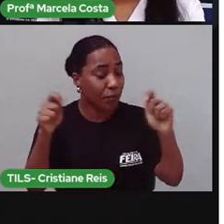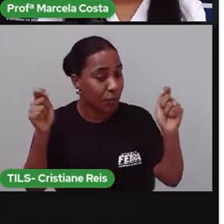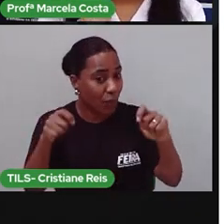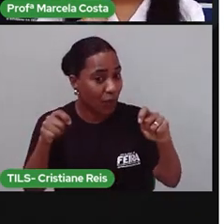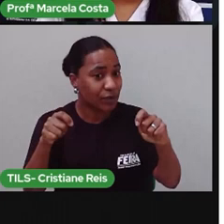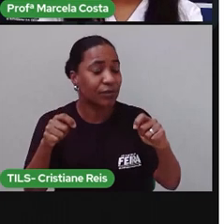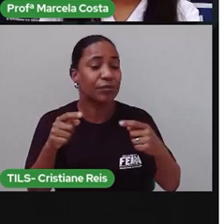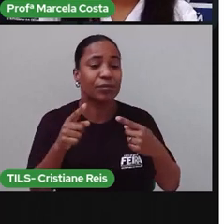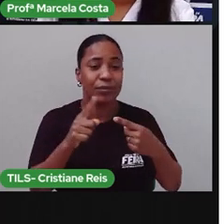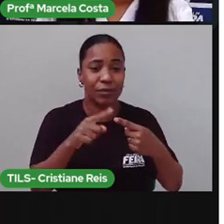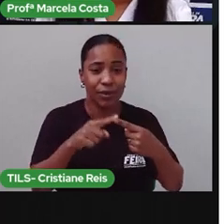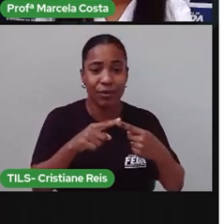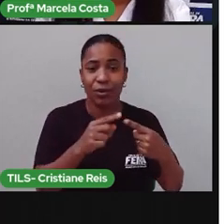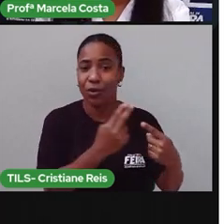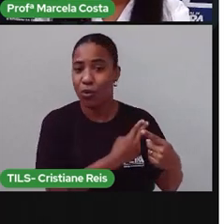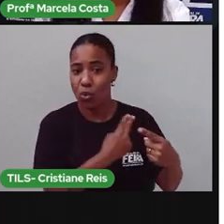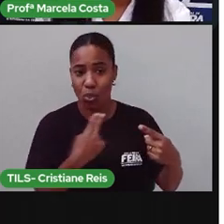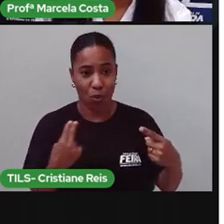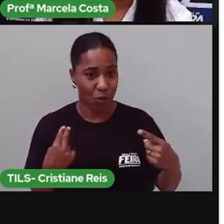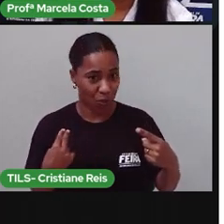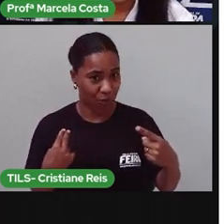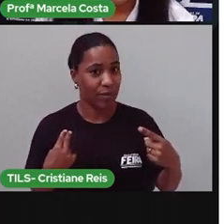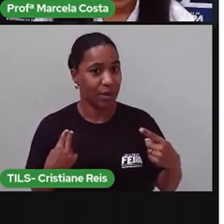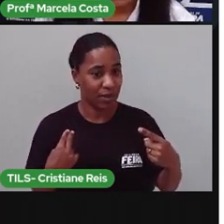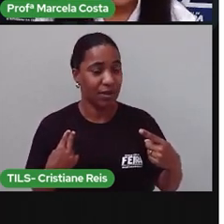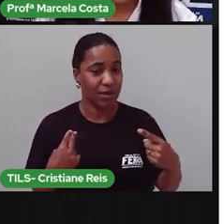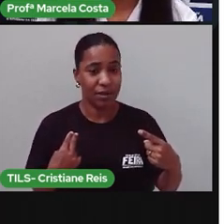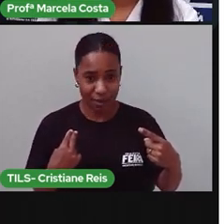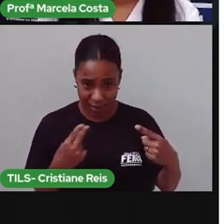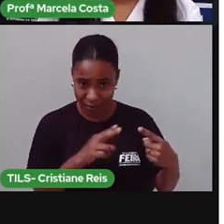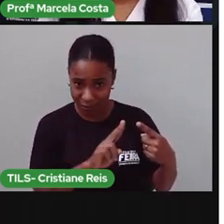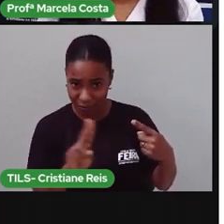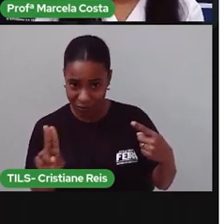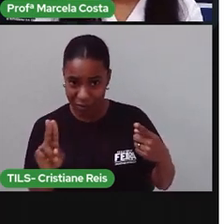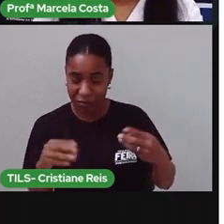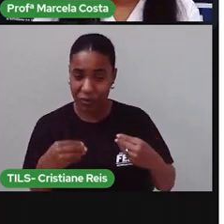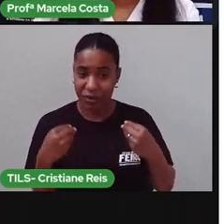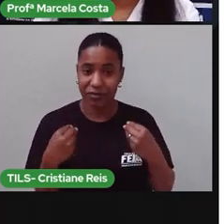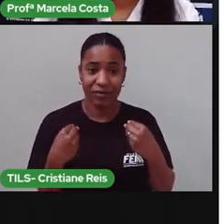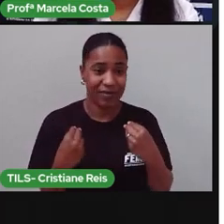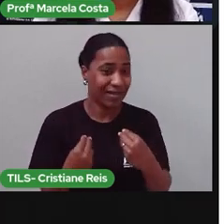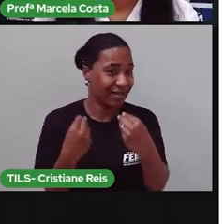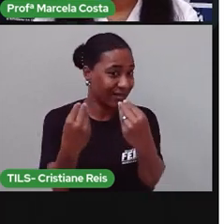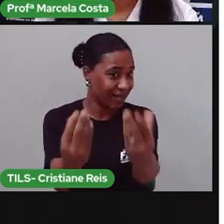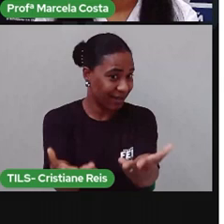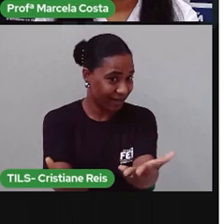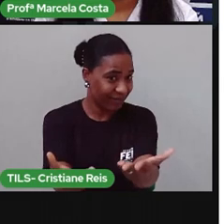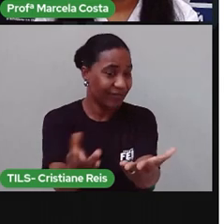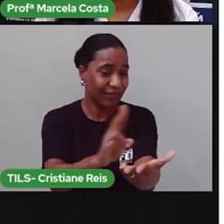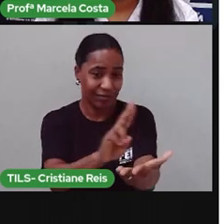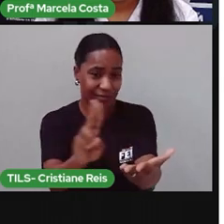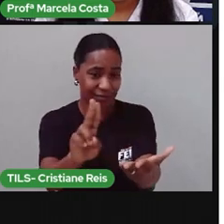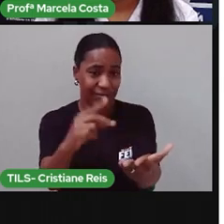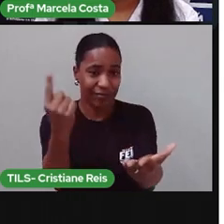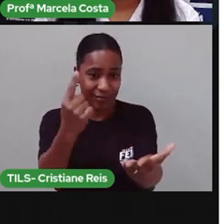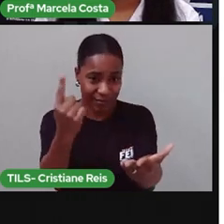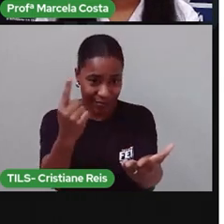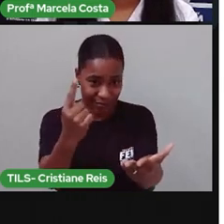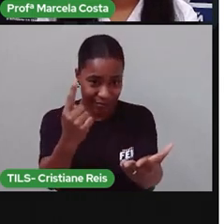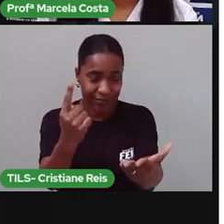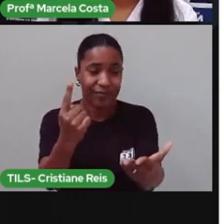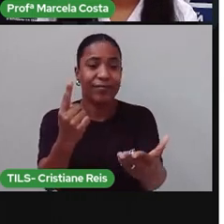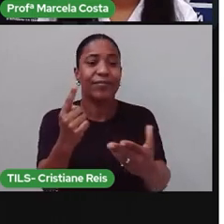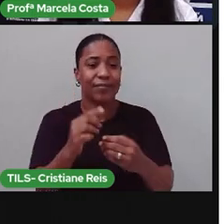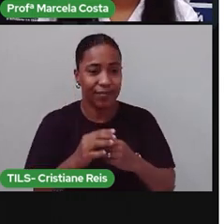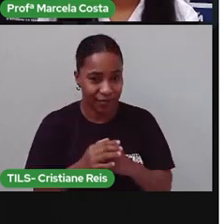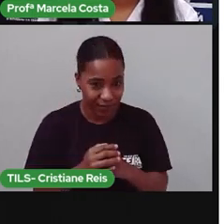primeiro pelo nome da pessoa que vai receber o bilhete Depois tem a mensagem que é sempre